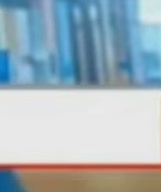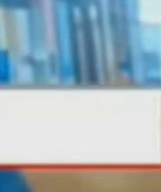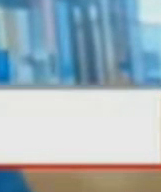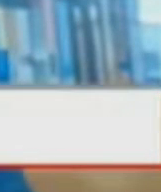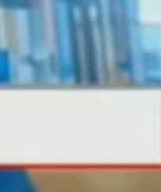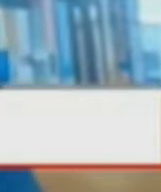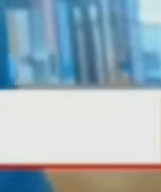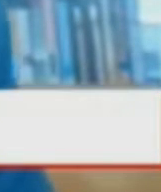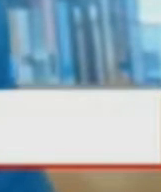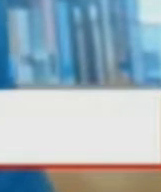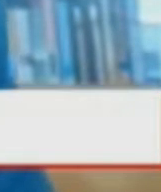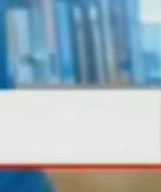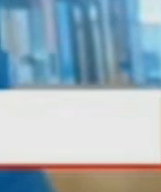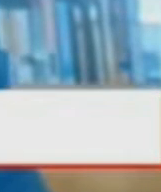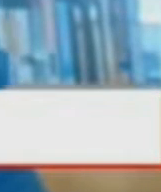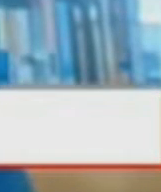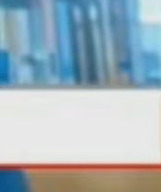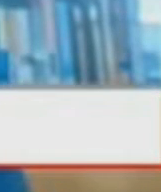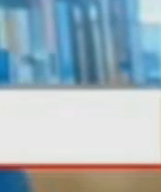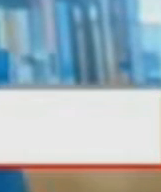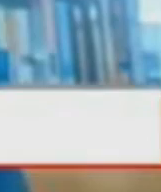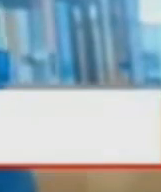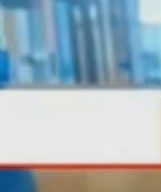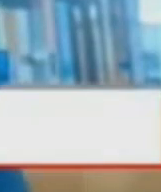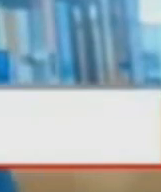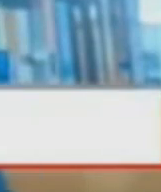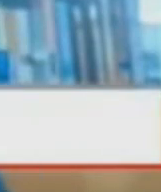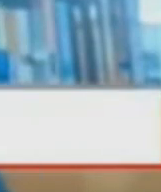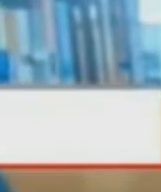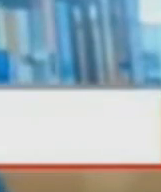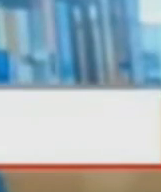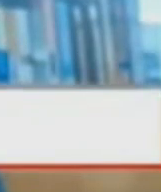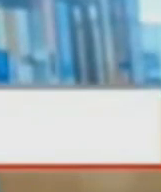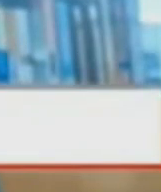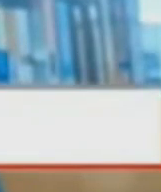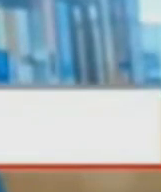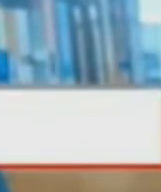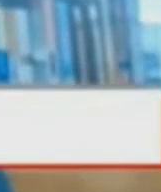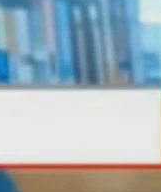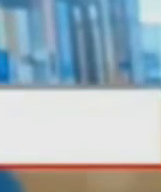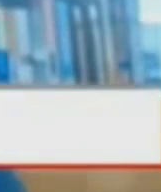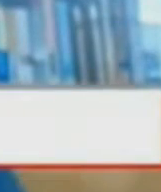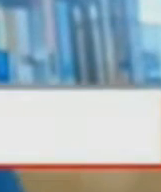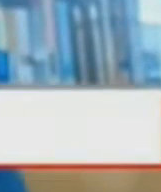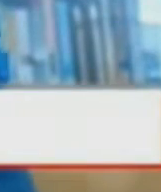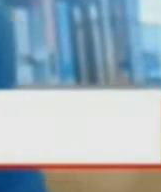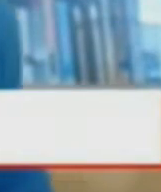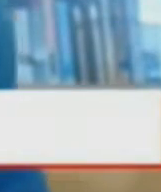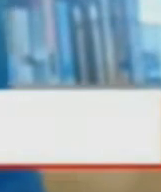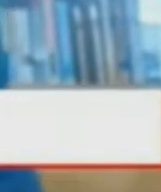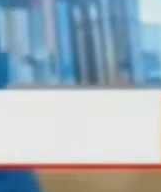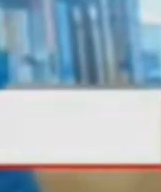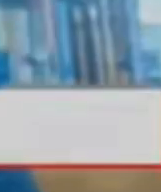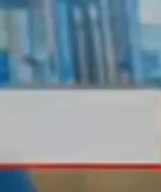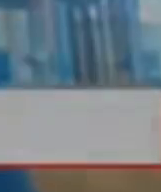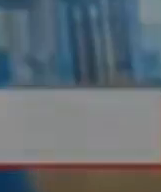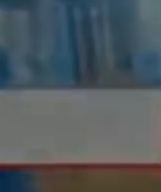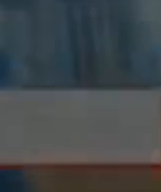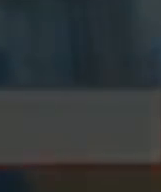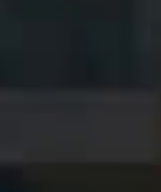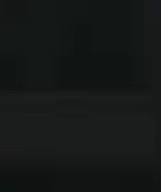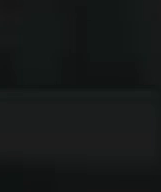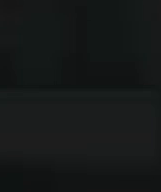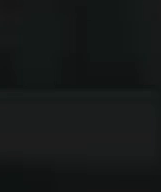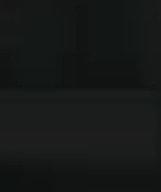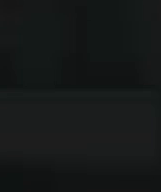se ela tiver níveis razoáveis de vitamina D3, ela vai estar mais protegida, inclusive contra a